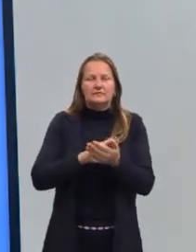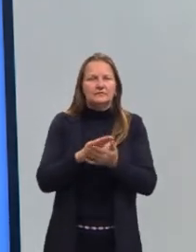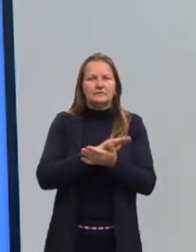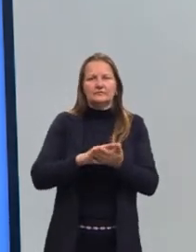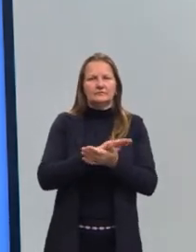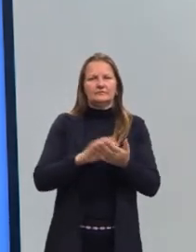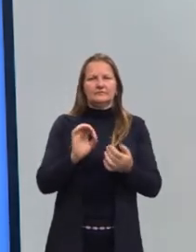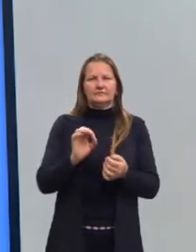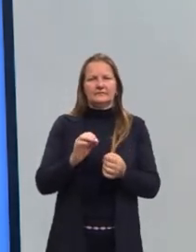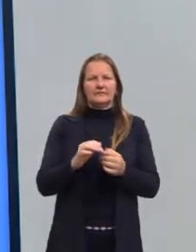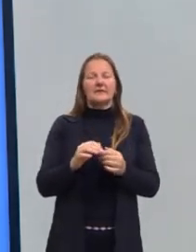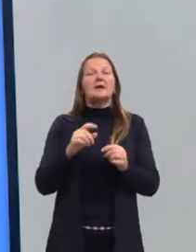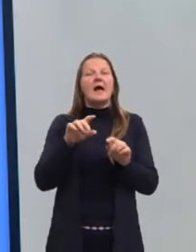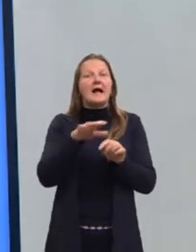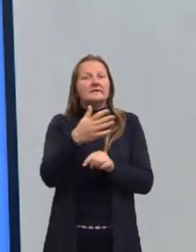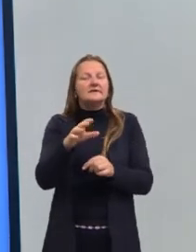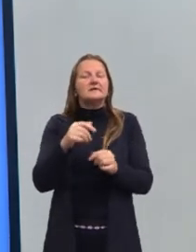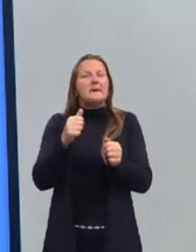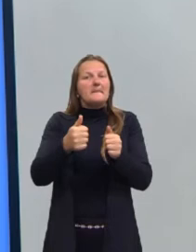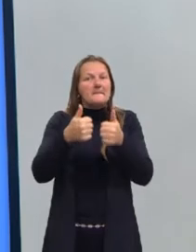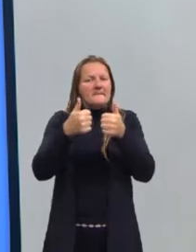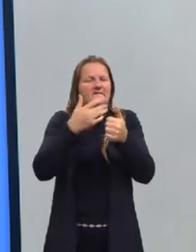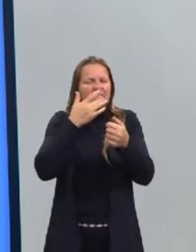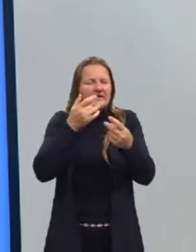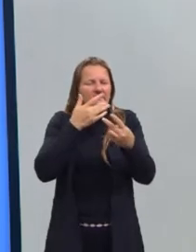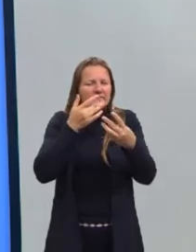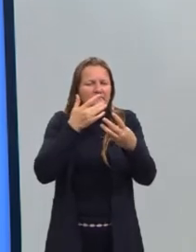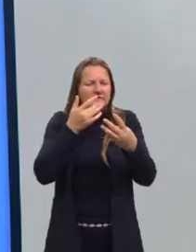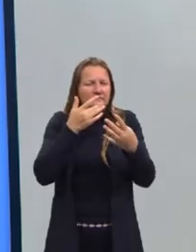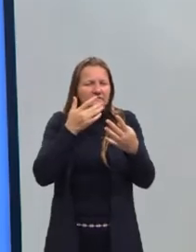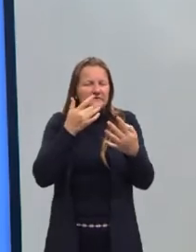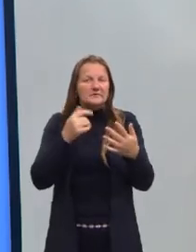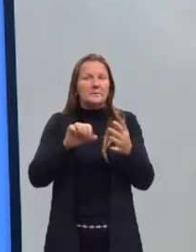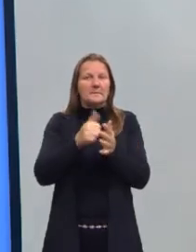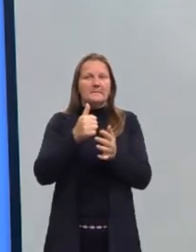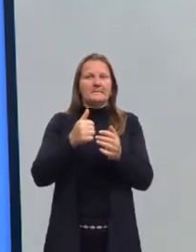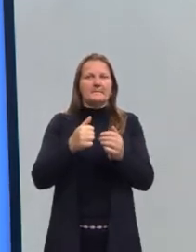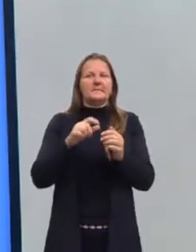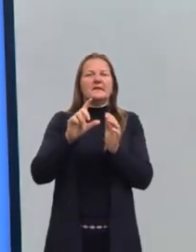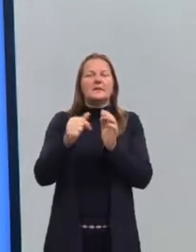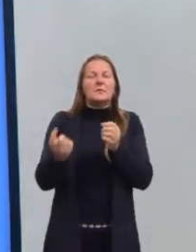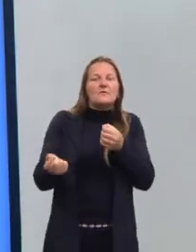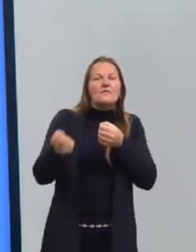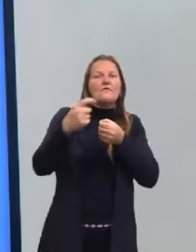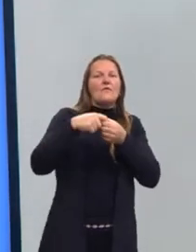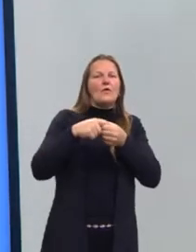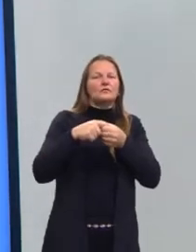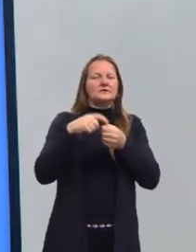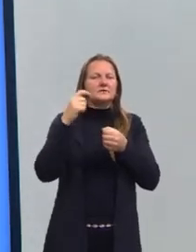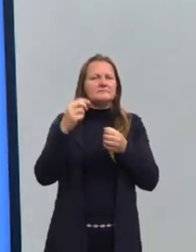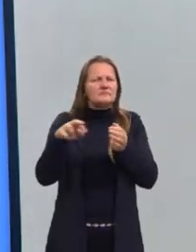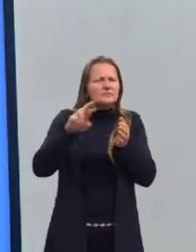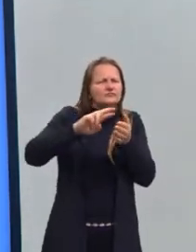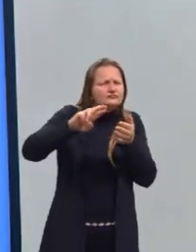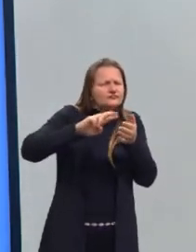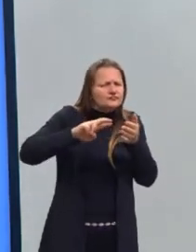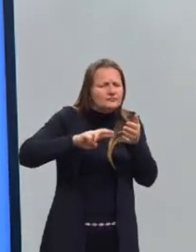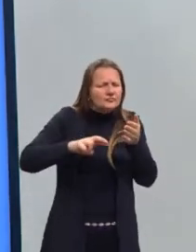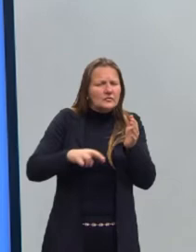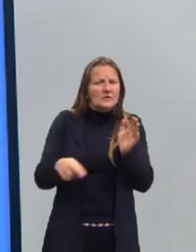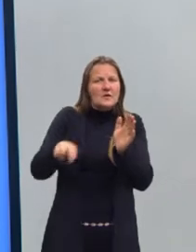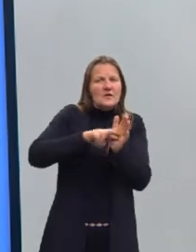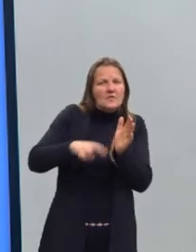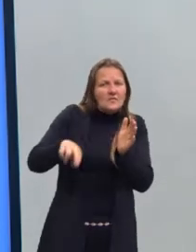logo ali na frente. Então faça as questões mais fáceis e retorne e revise todas elas se